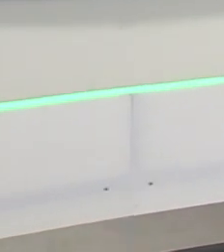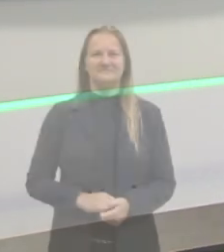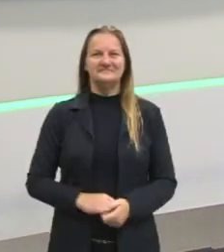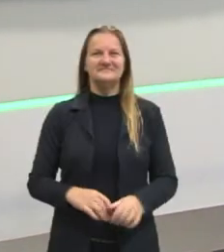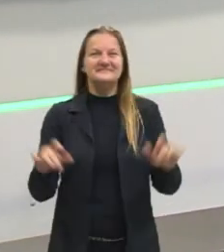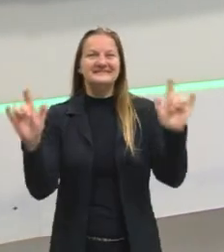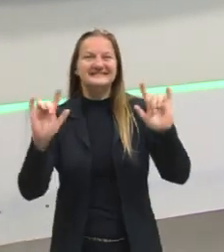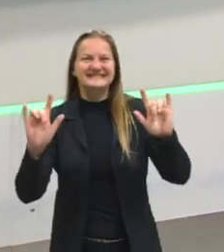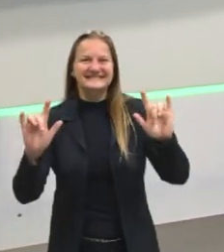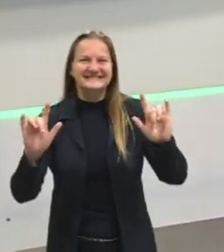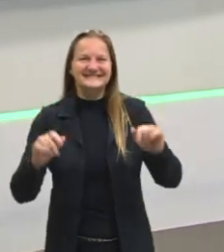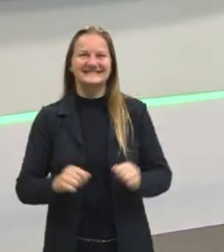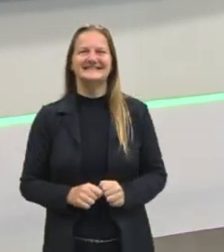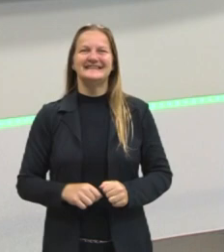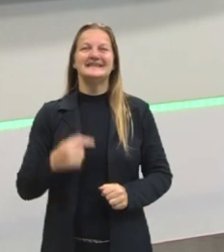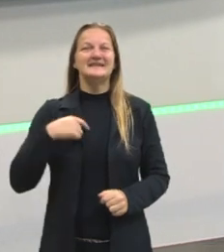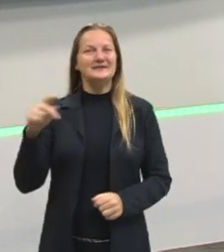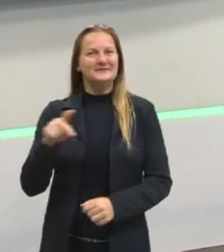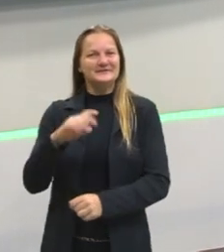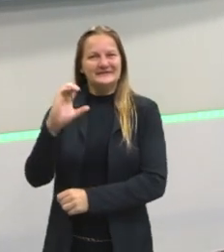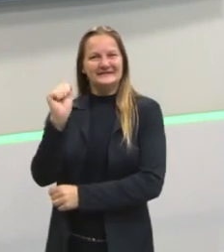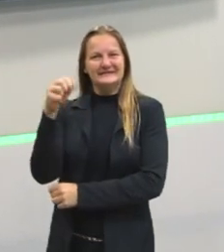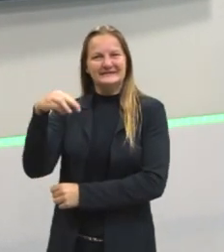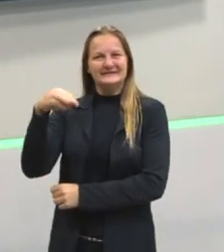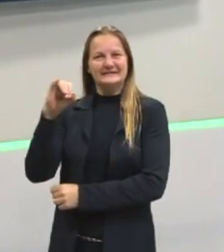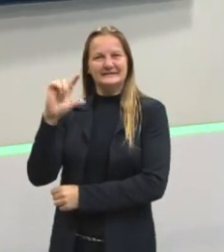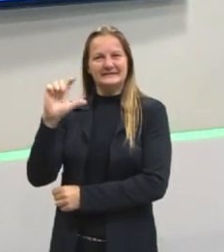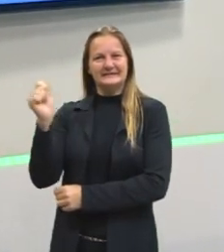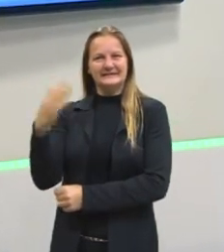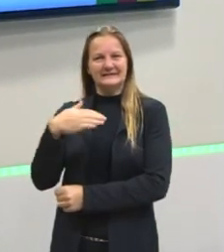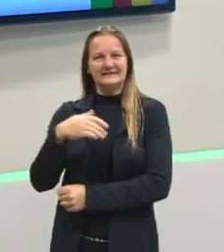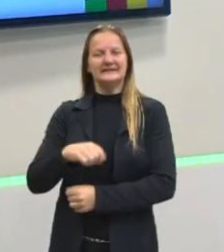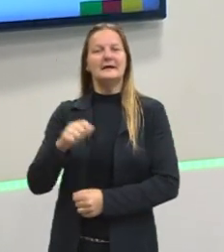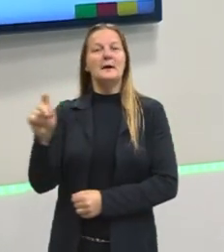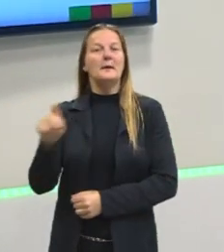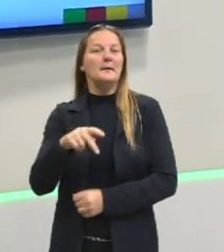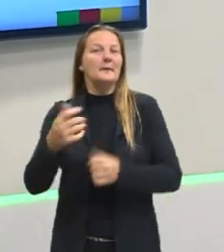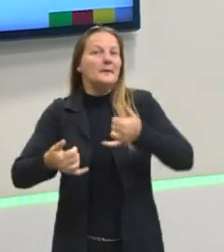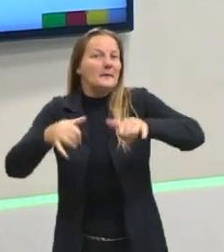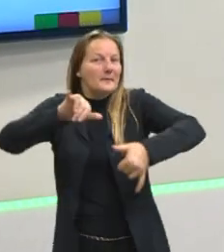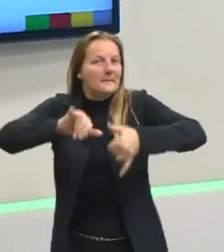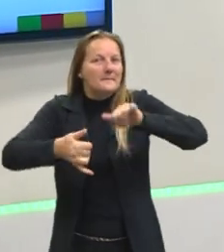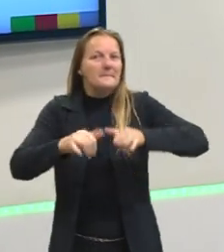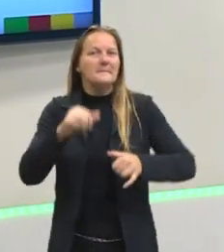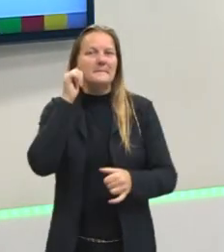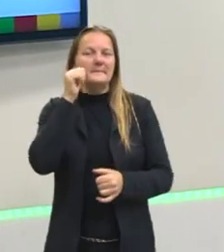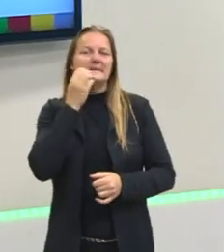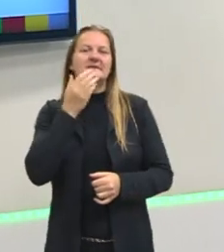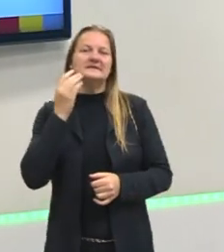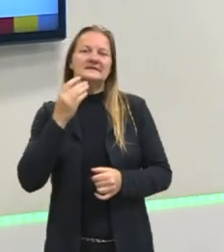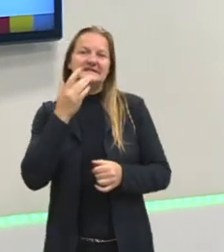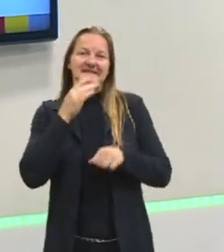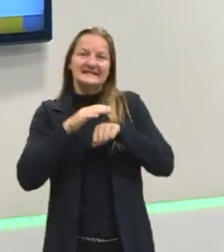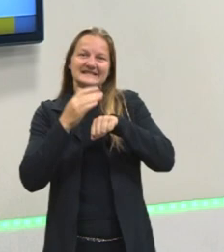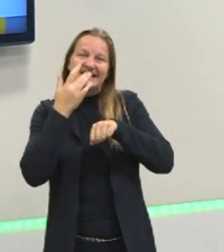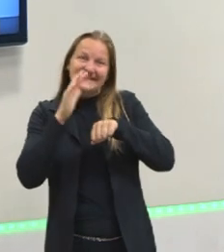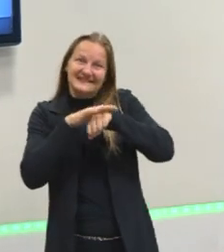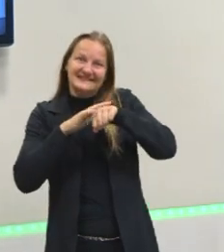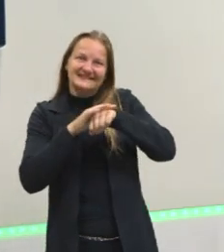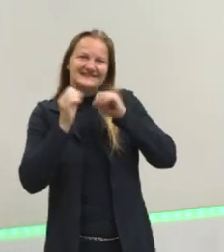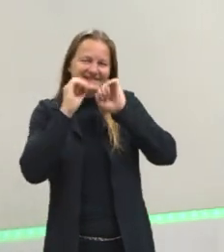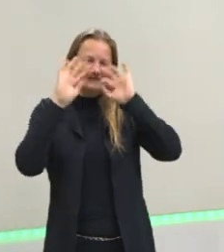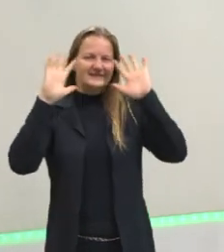Olá pessoal, eu sou a professora Camila Grandini, sou professora de Química, sou uma mulher branca de pele clara,